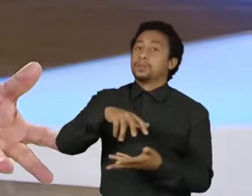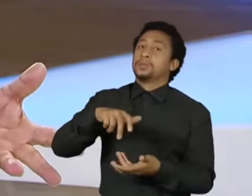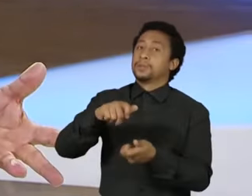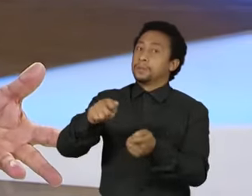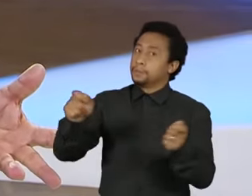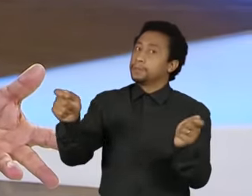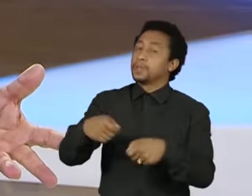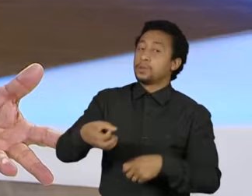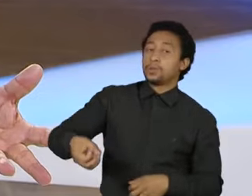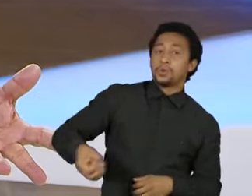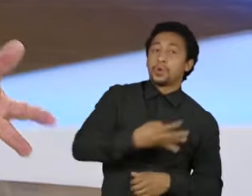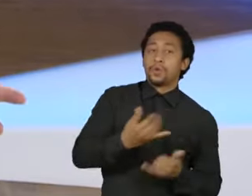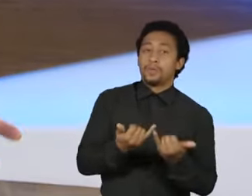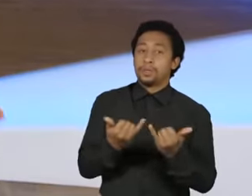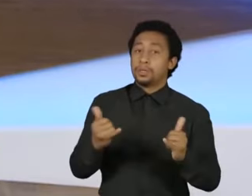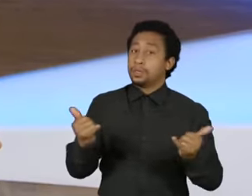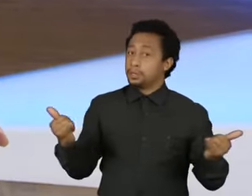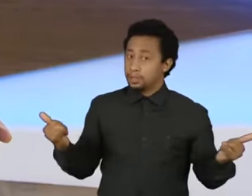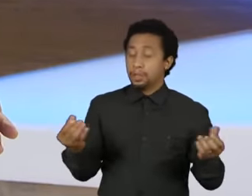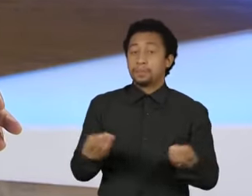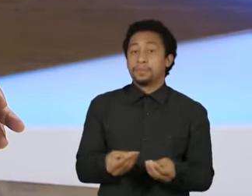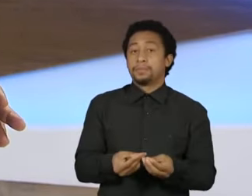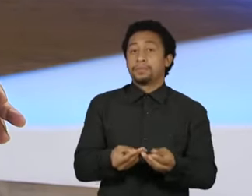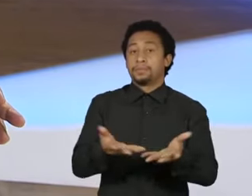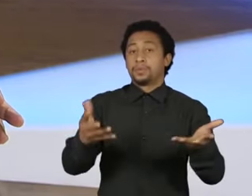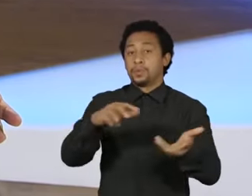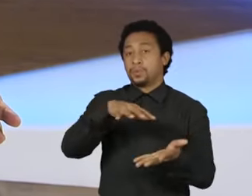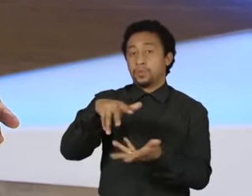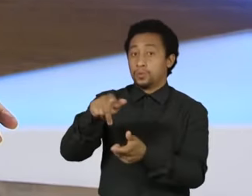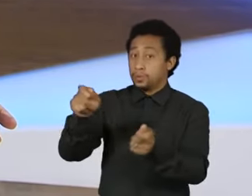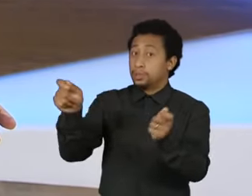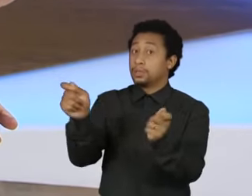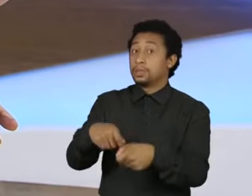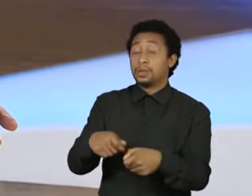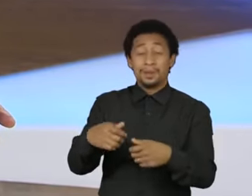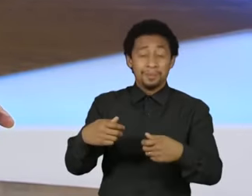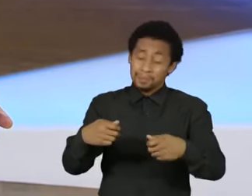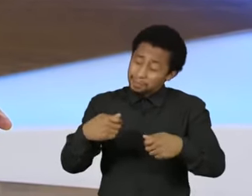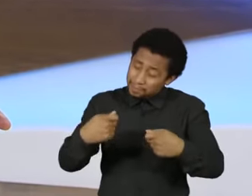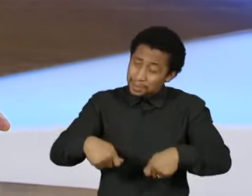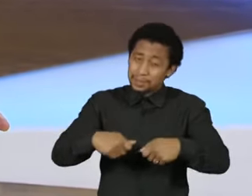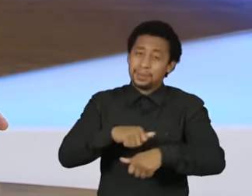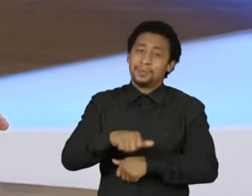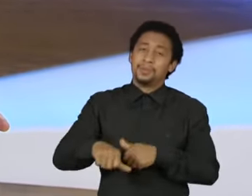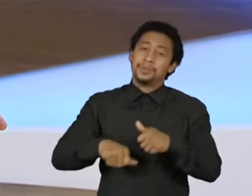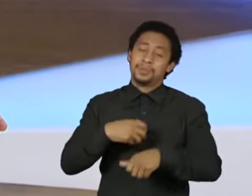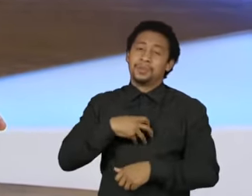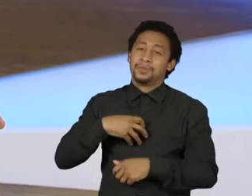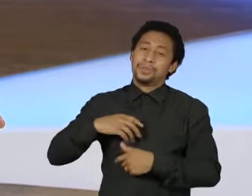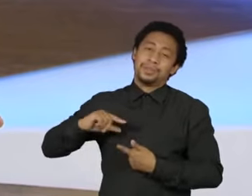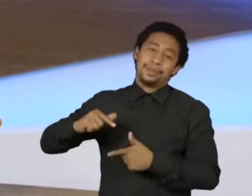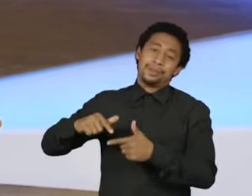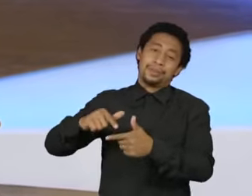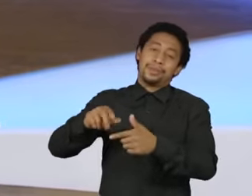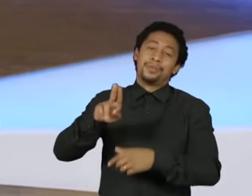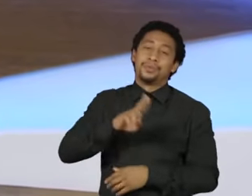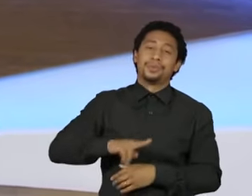matriz energética para o mundo, que precisa sair dessa matriz energética tradicional do petróleo,